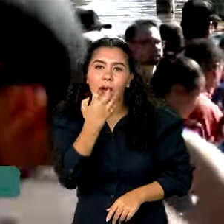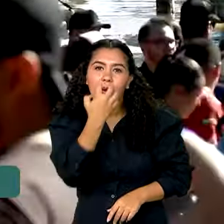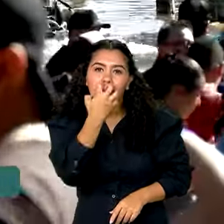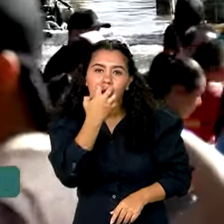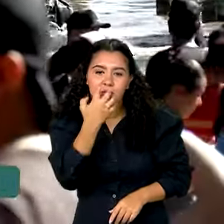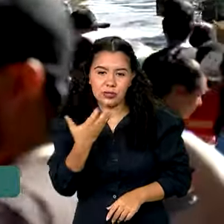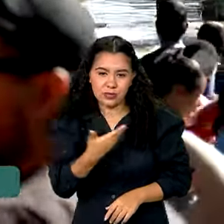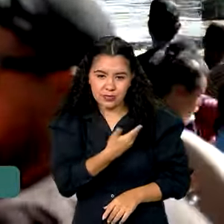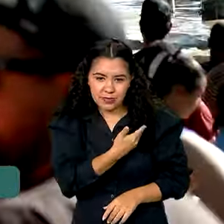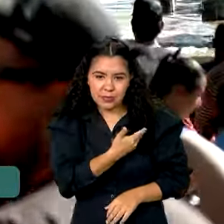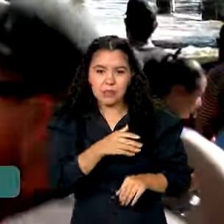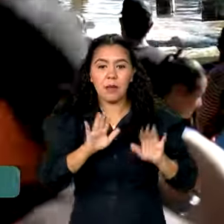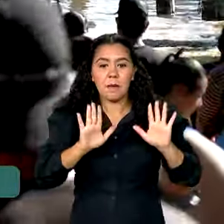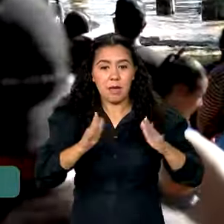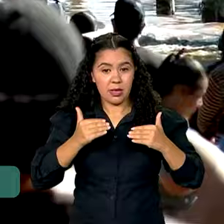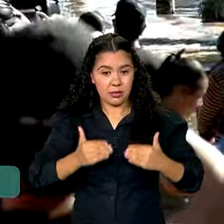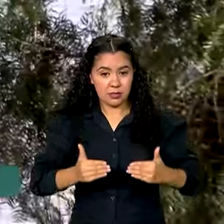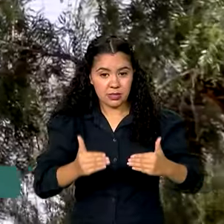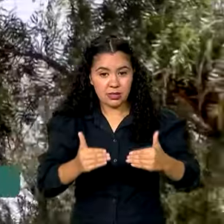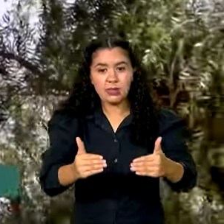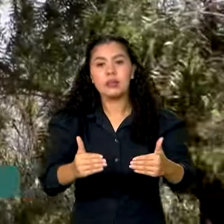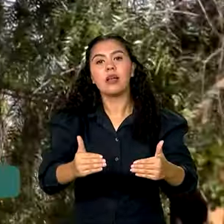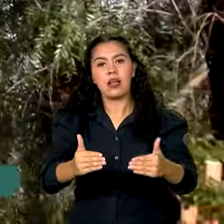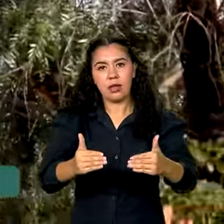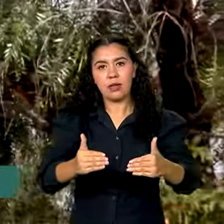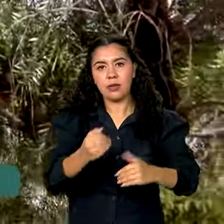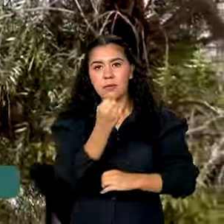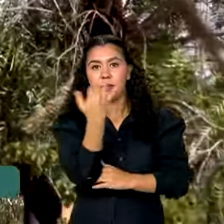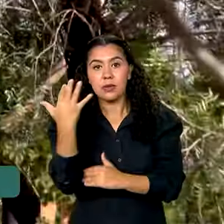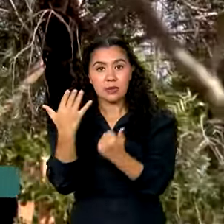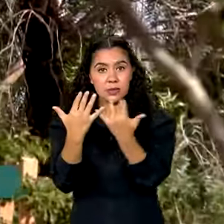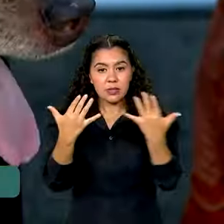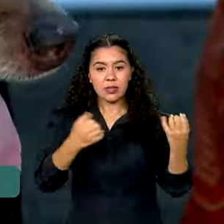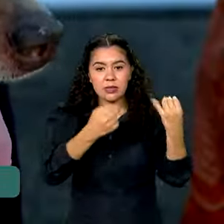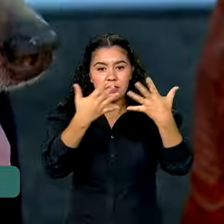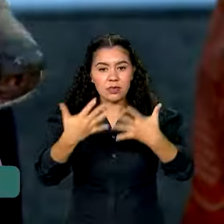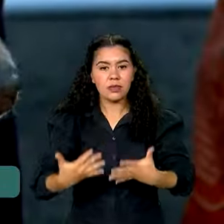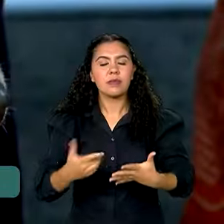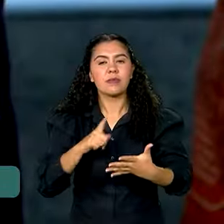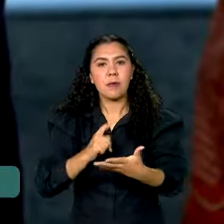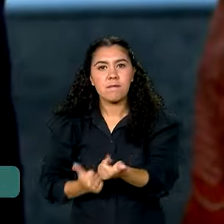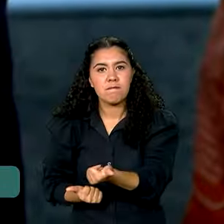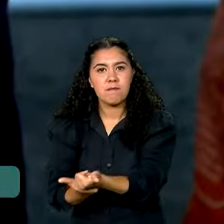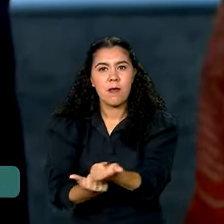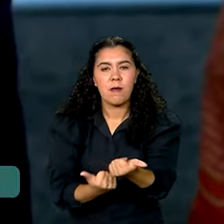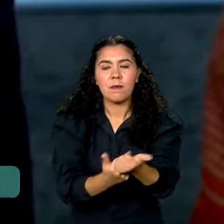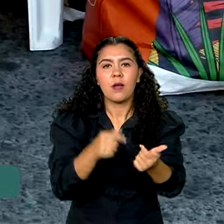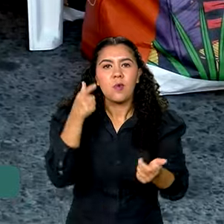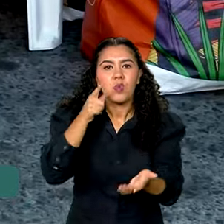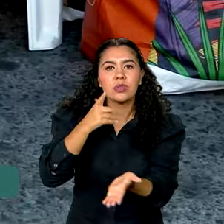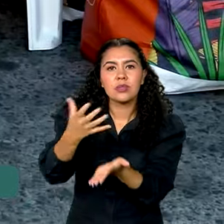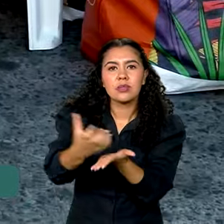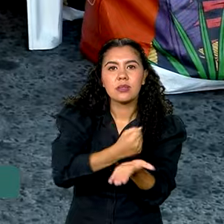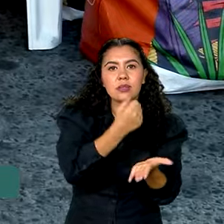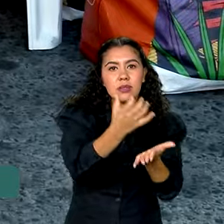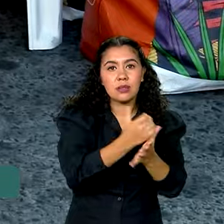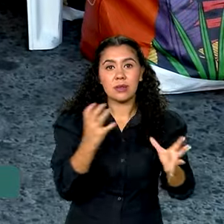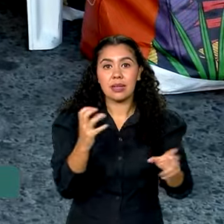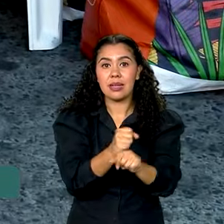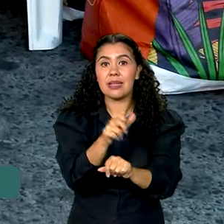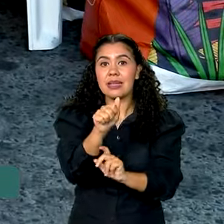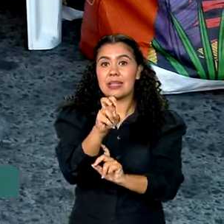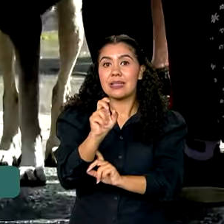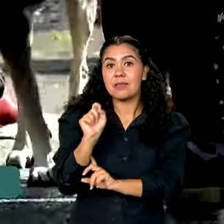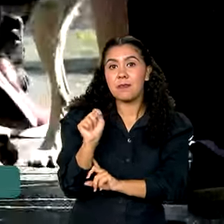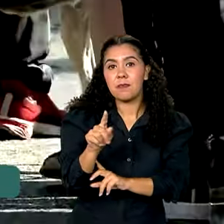Segundo o Ministério do Meio Ambiente, as forças de apoio chegaram a resgatar cerca de 15 mil